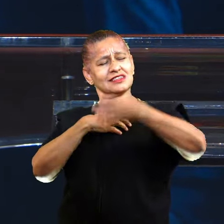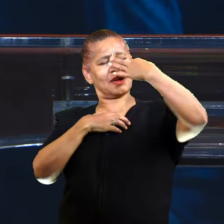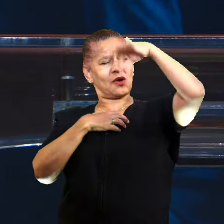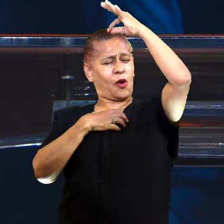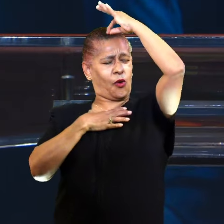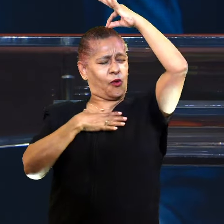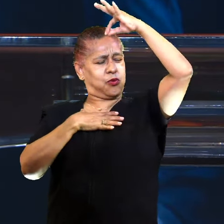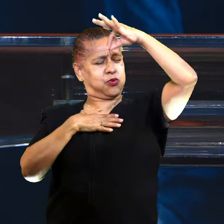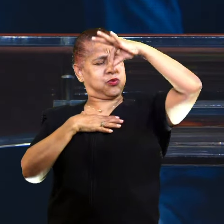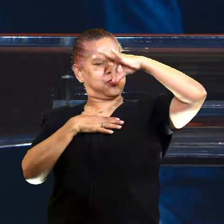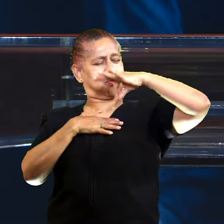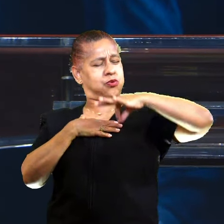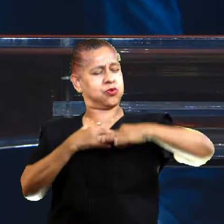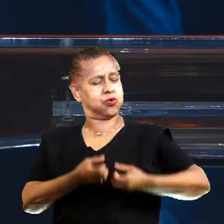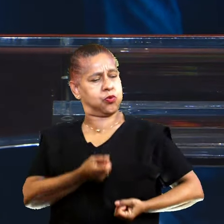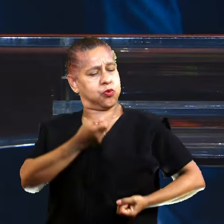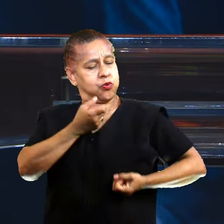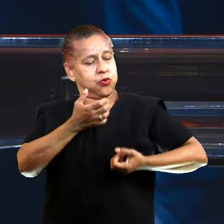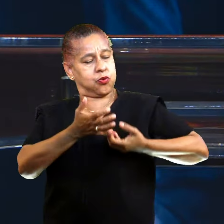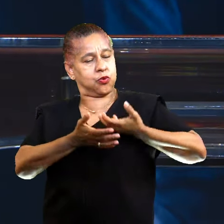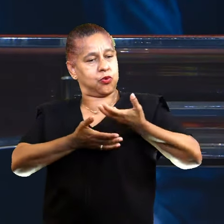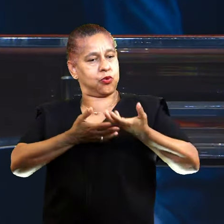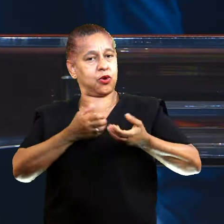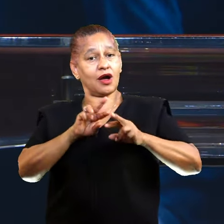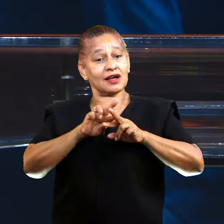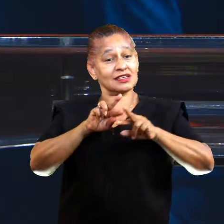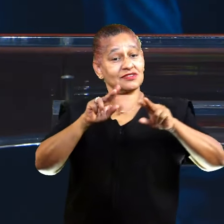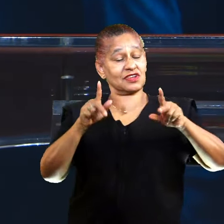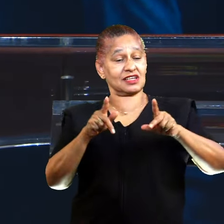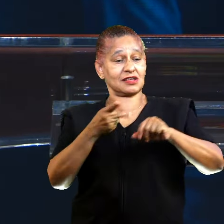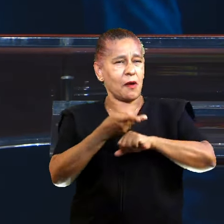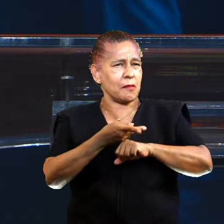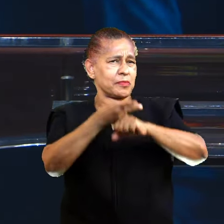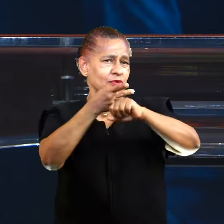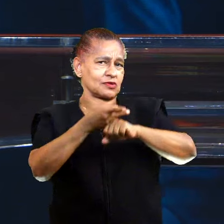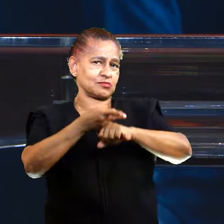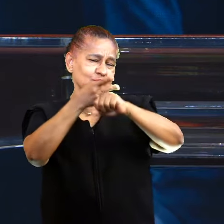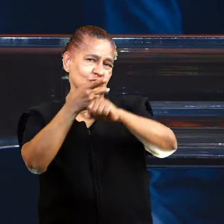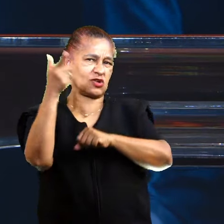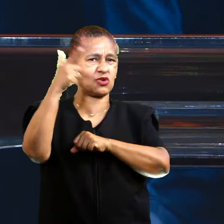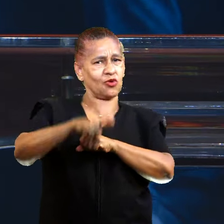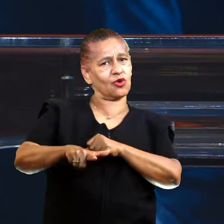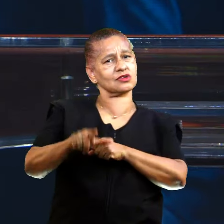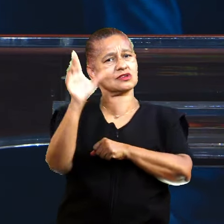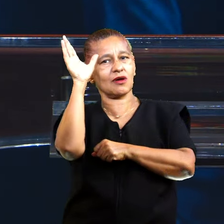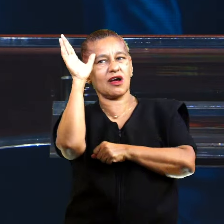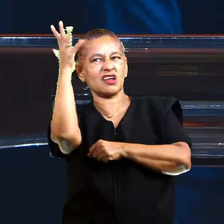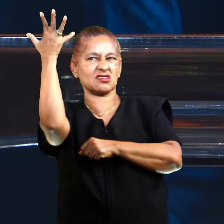Jesus em minha vida. há transformações. Eu busquei outras formas de solucionar o problema da minha vida.